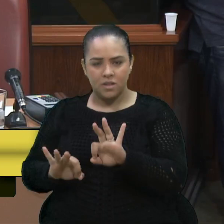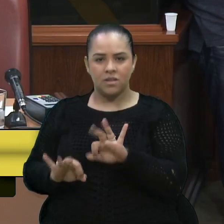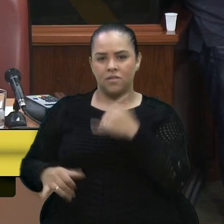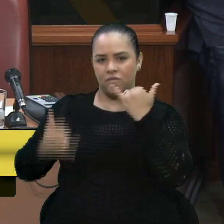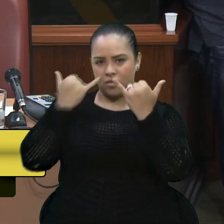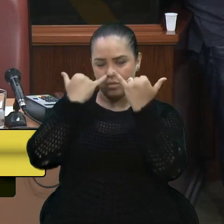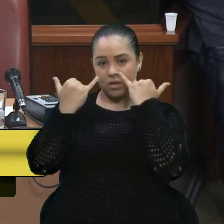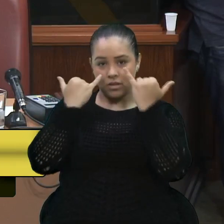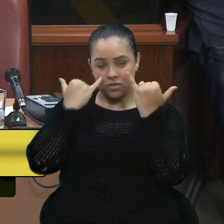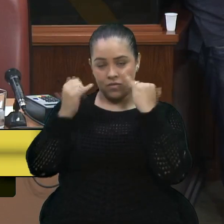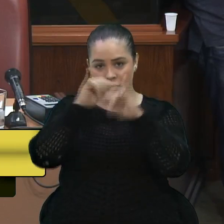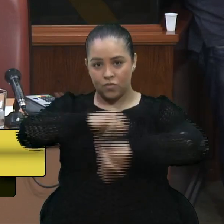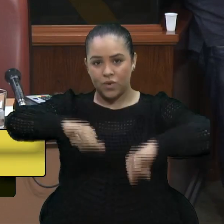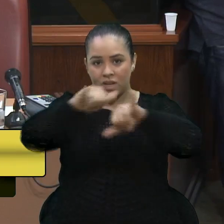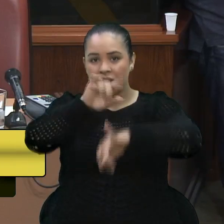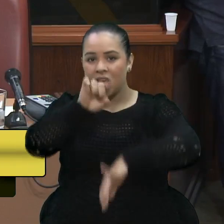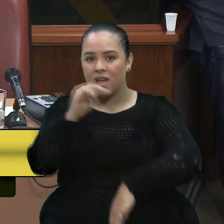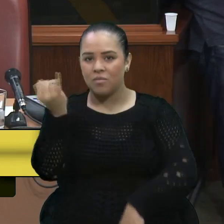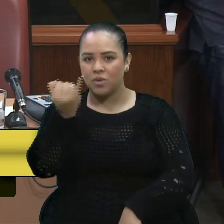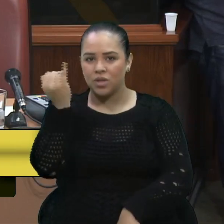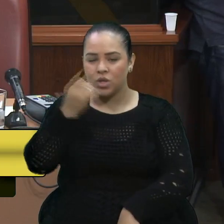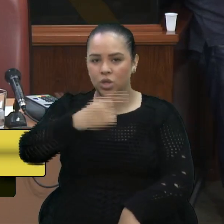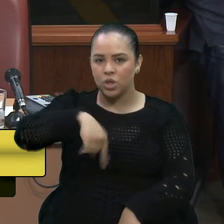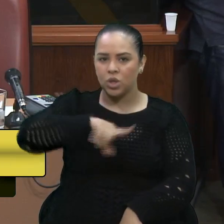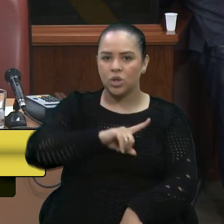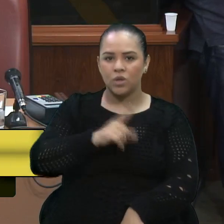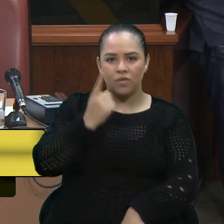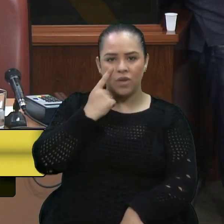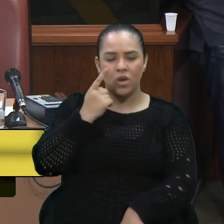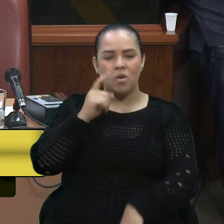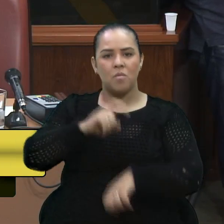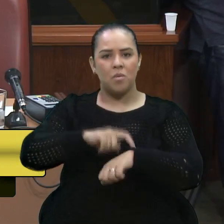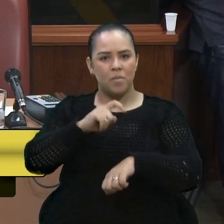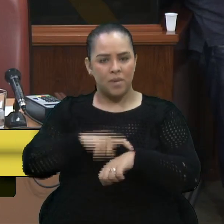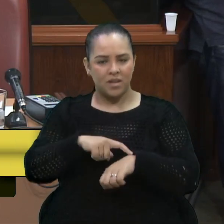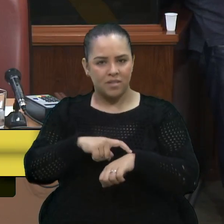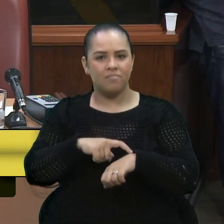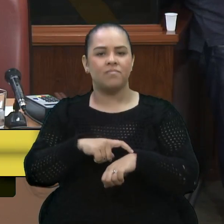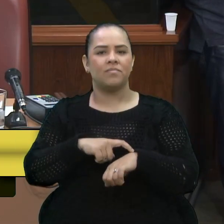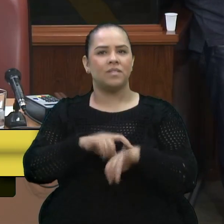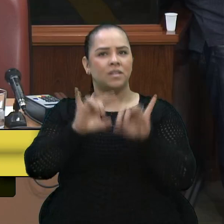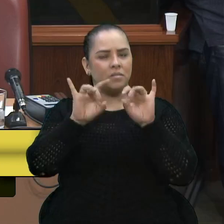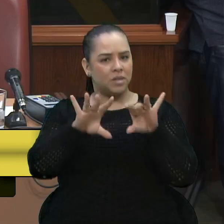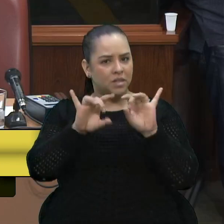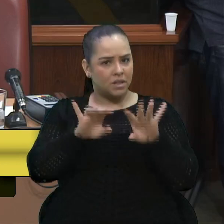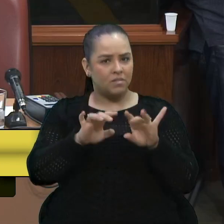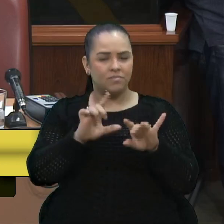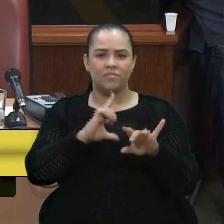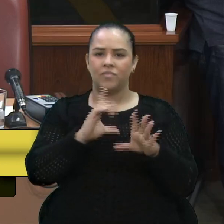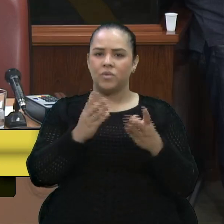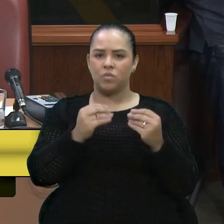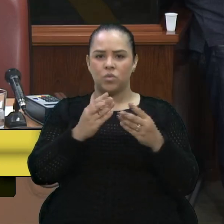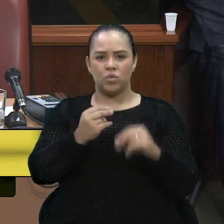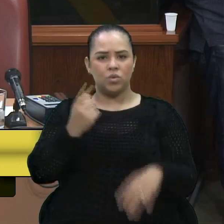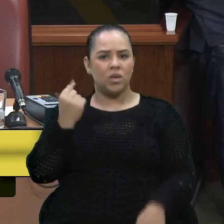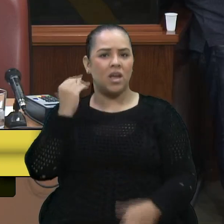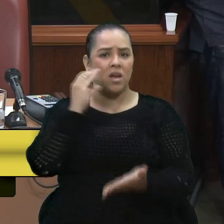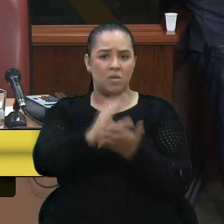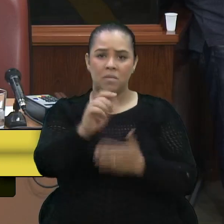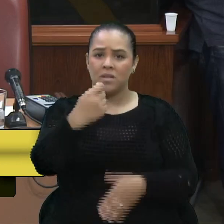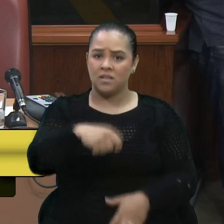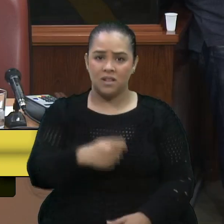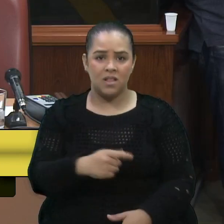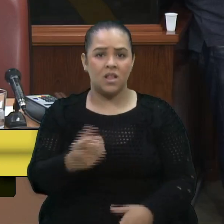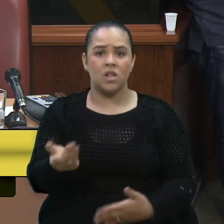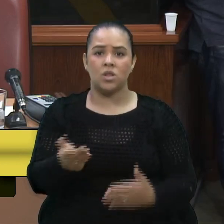são importantes, e que fazem com que a gente olhe o momento de forma excepcional. Há muito que se investir nas escolas, eu não tenho